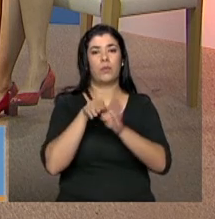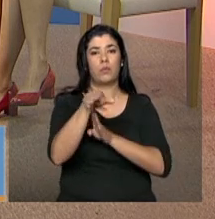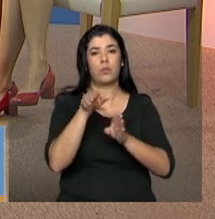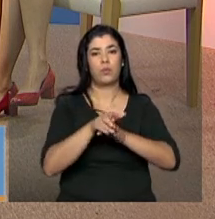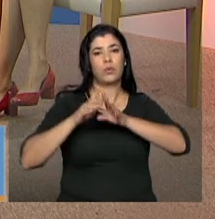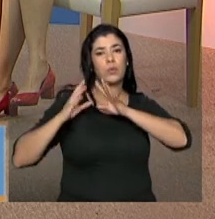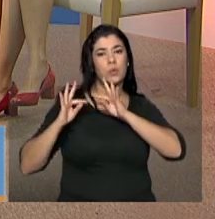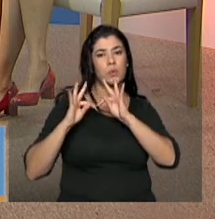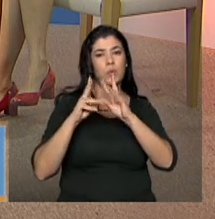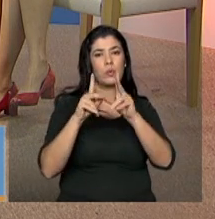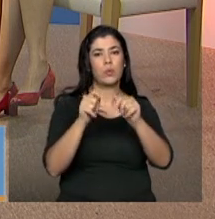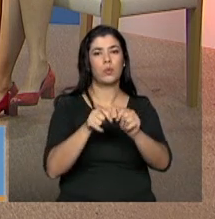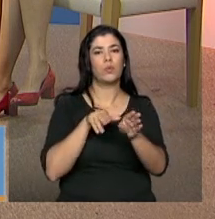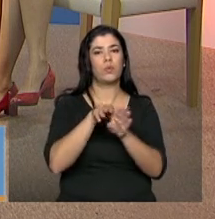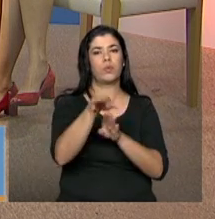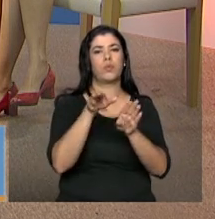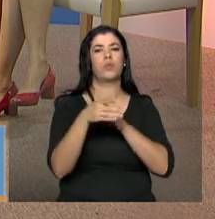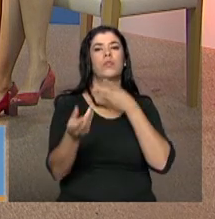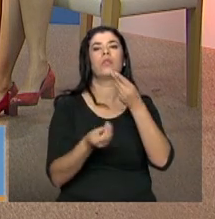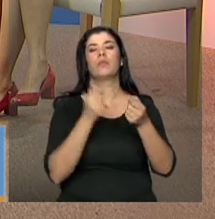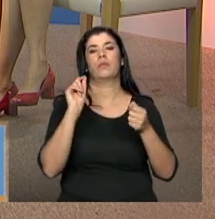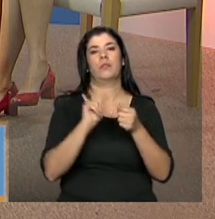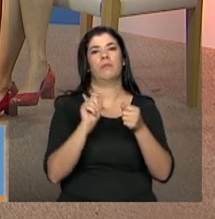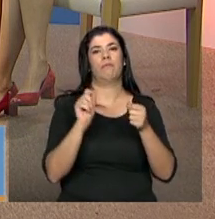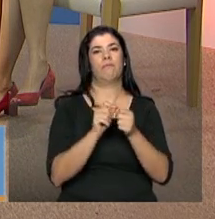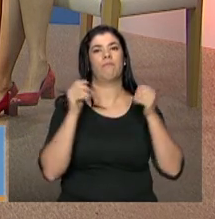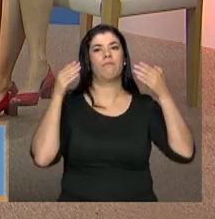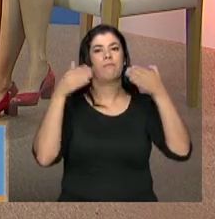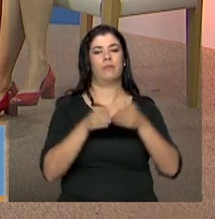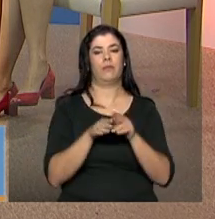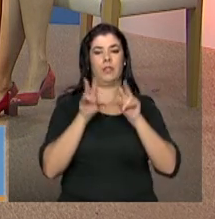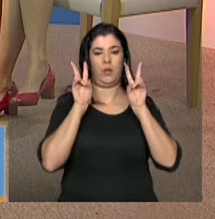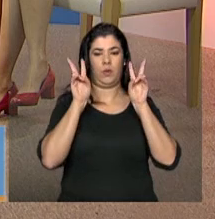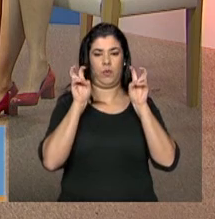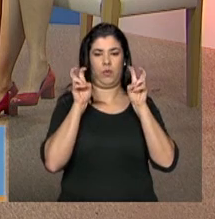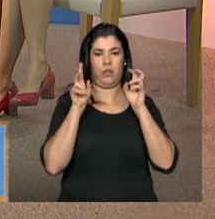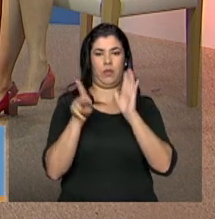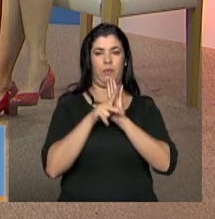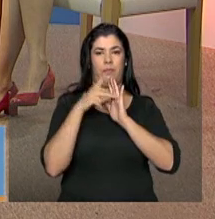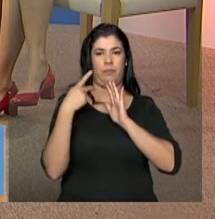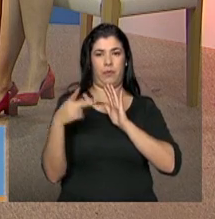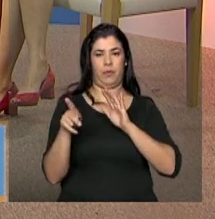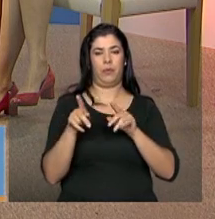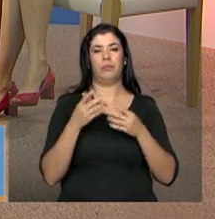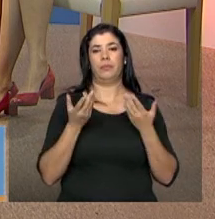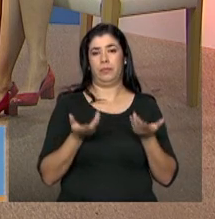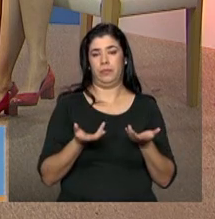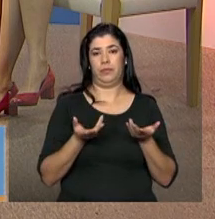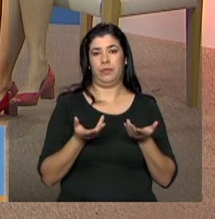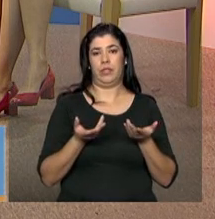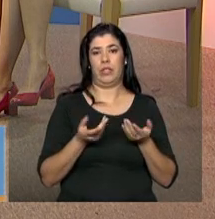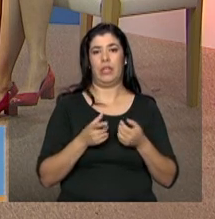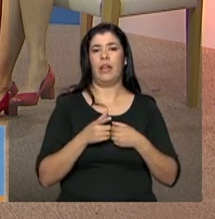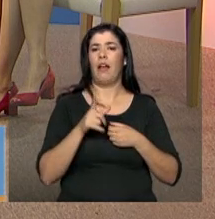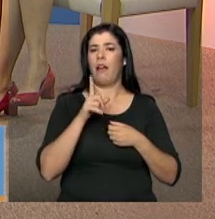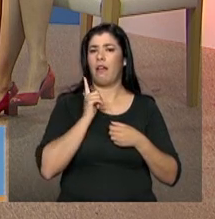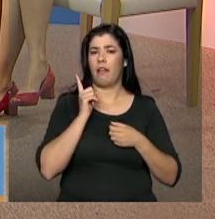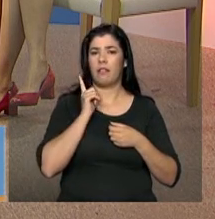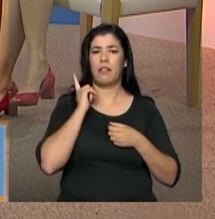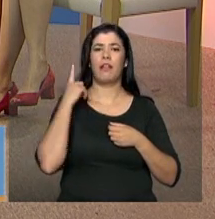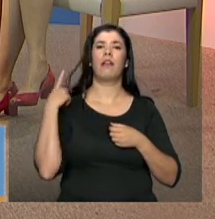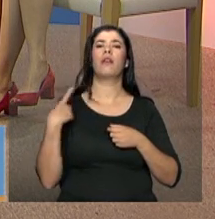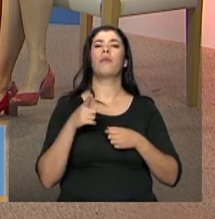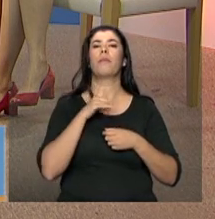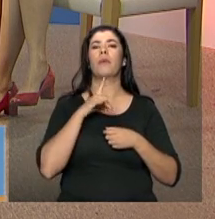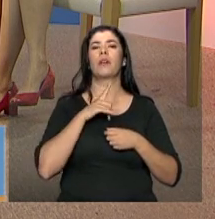todas as diretrizes, de como se dá a parte de conteúdos da conferência. Foi um pouco esse que nós abordamos aqui nos blocos.